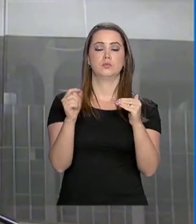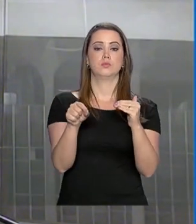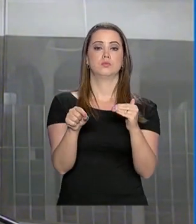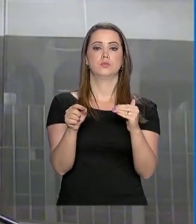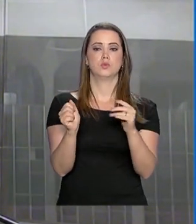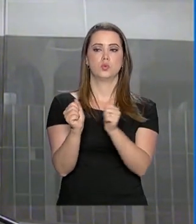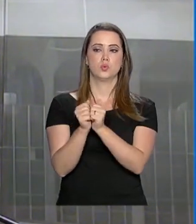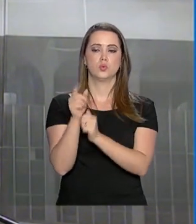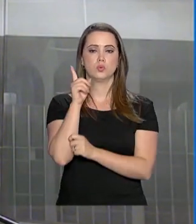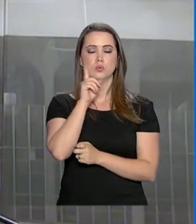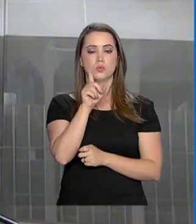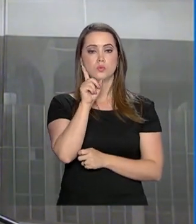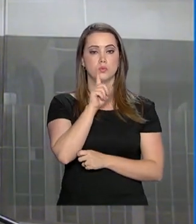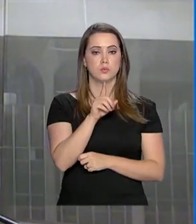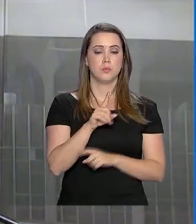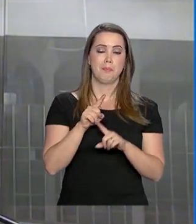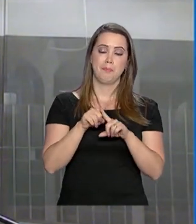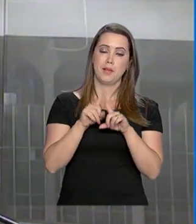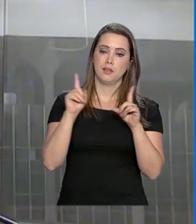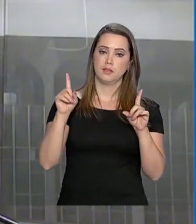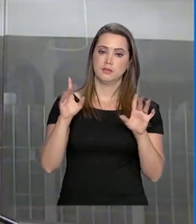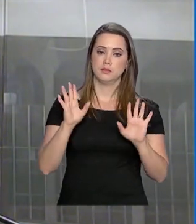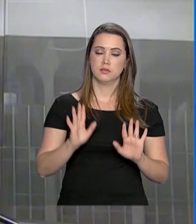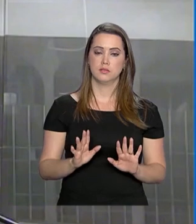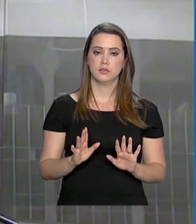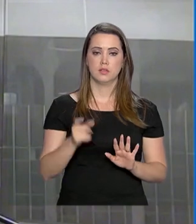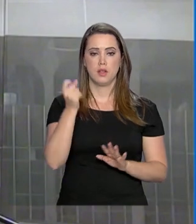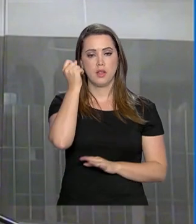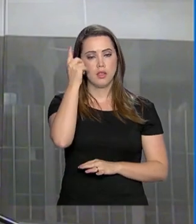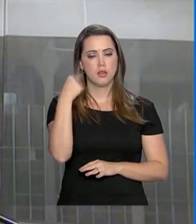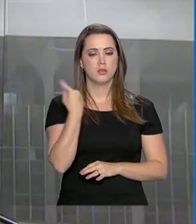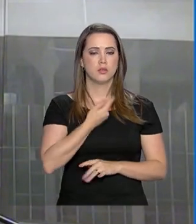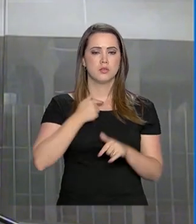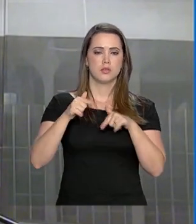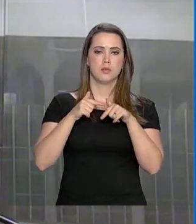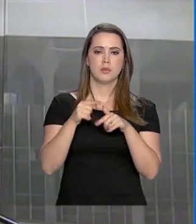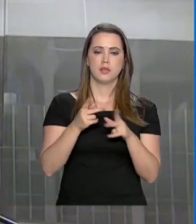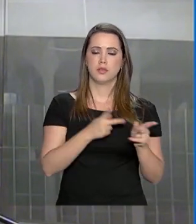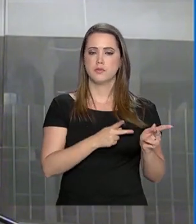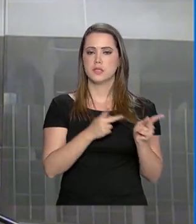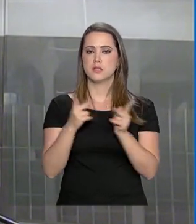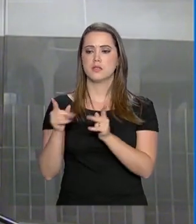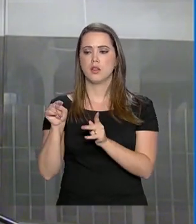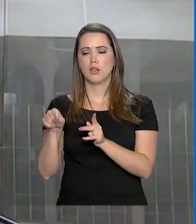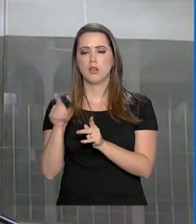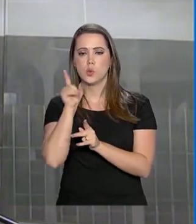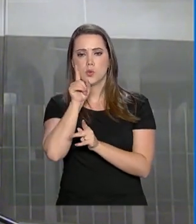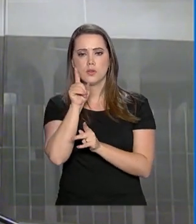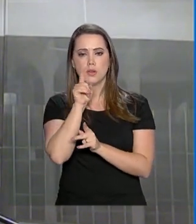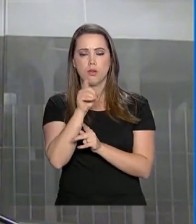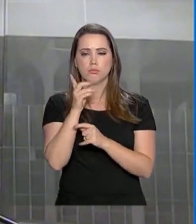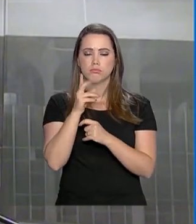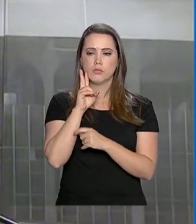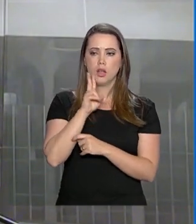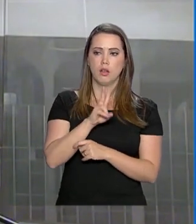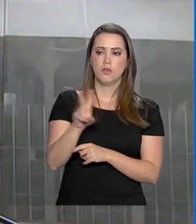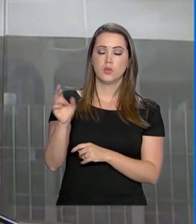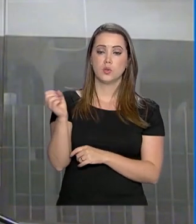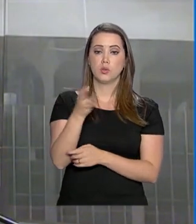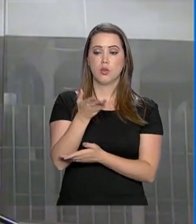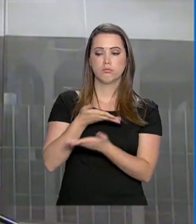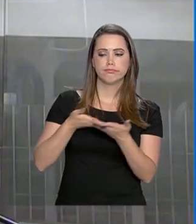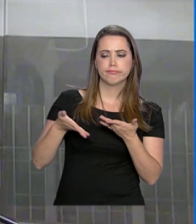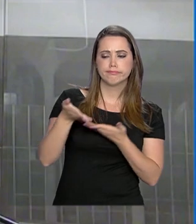os Estados Unidos. Mas de modo geral, a ideia que nós estamos trabalhando é que a visita tenha um aspecto, de uma visão geral da nova